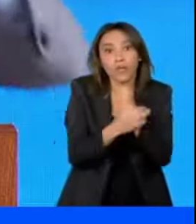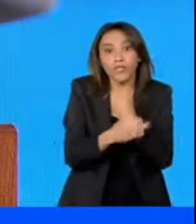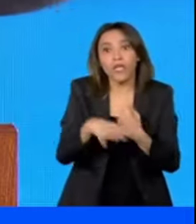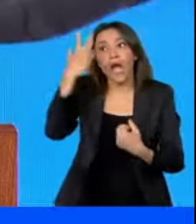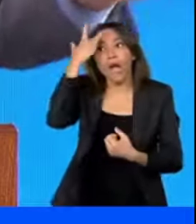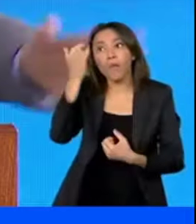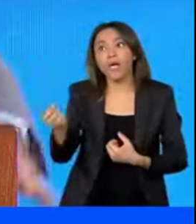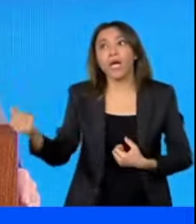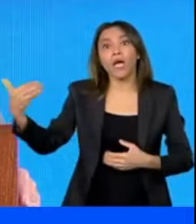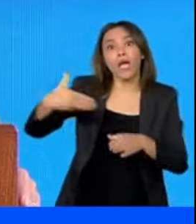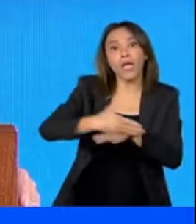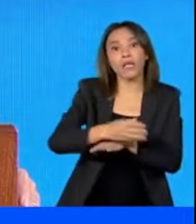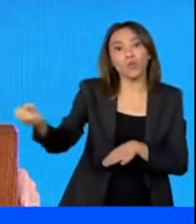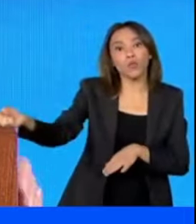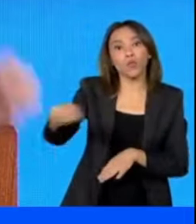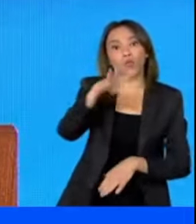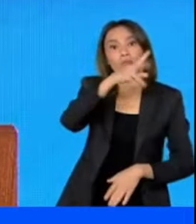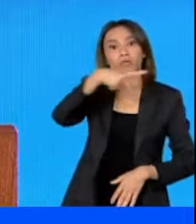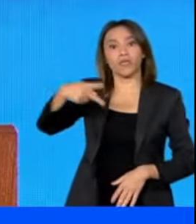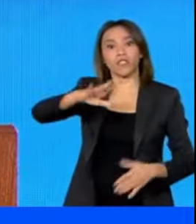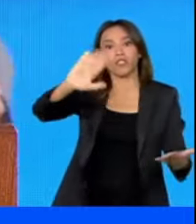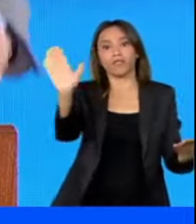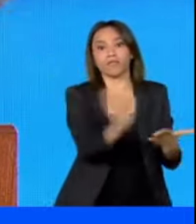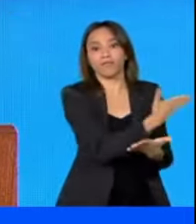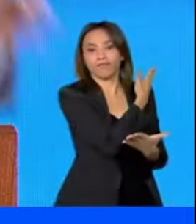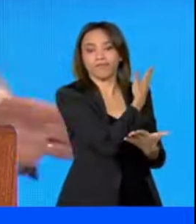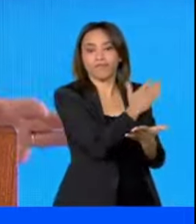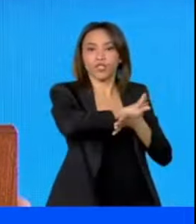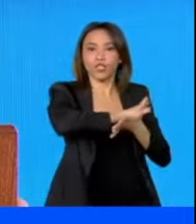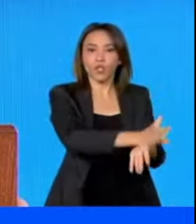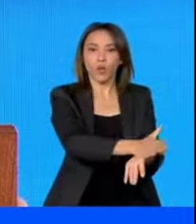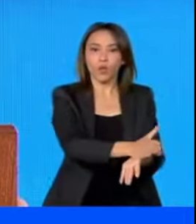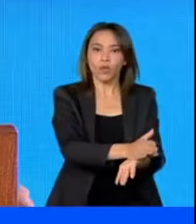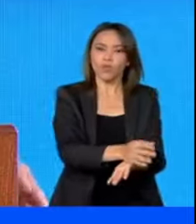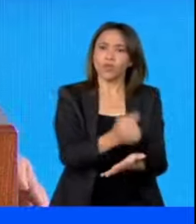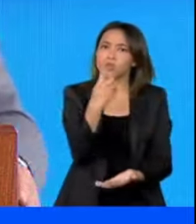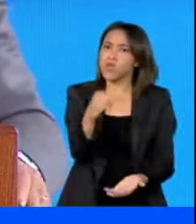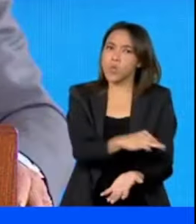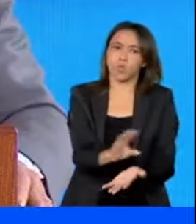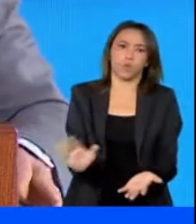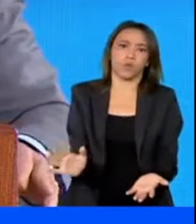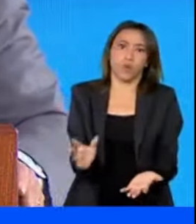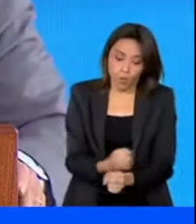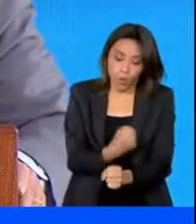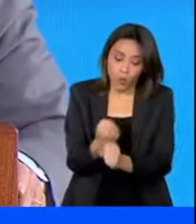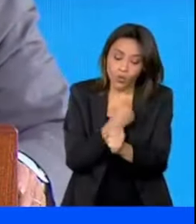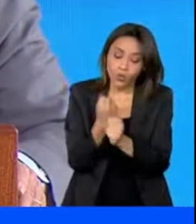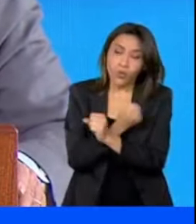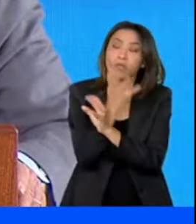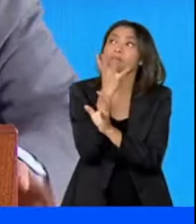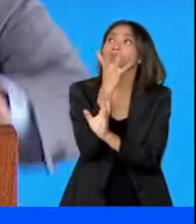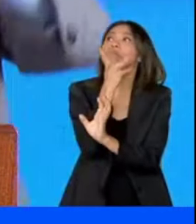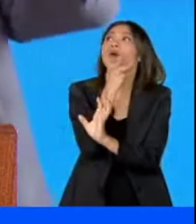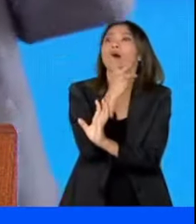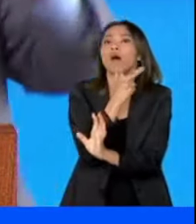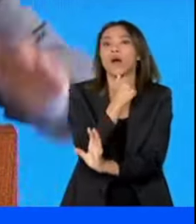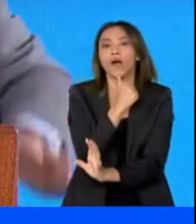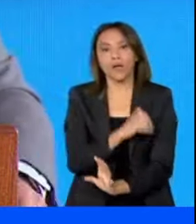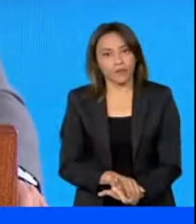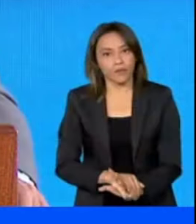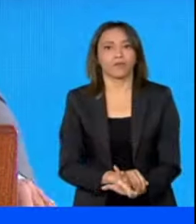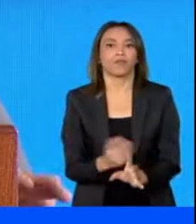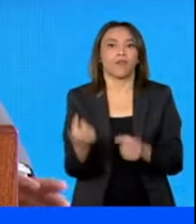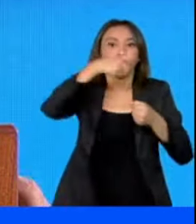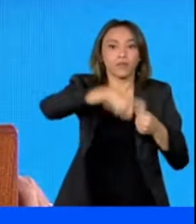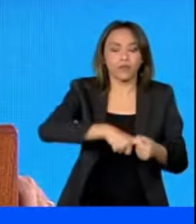presidente destrói tudo. Porque destruir, você destrói no minuto. Para construir, leva uma vida. Vocês sabem o